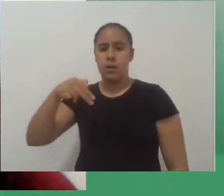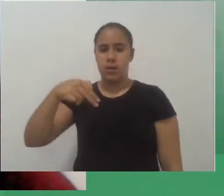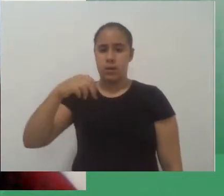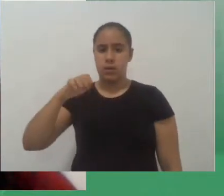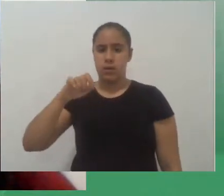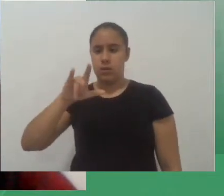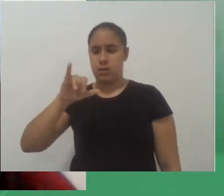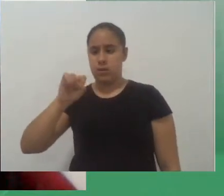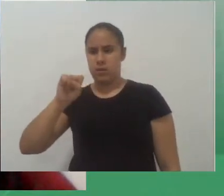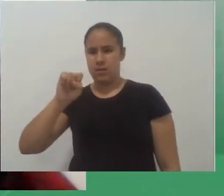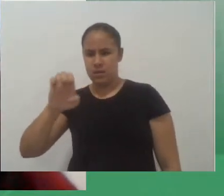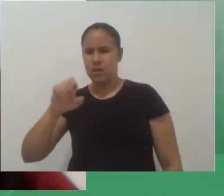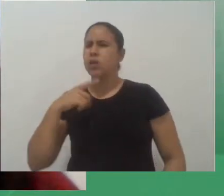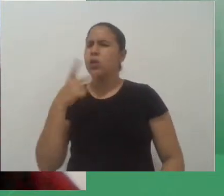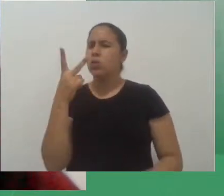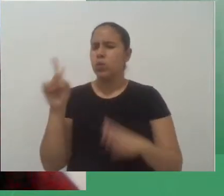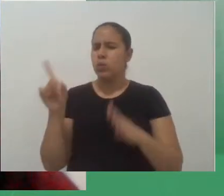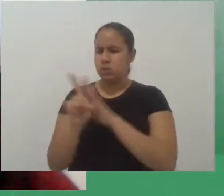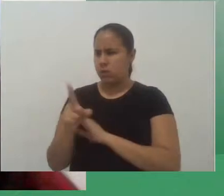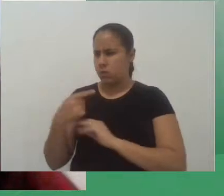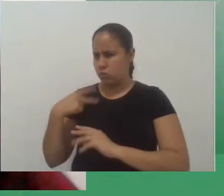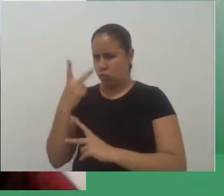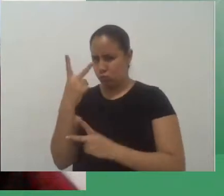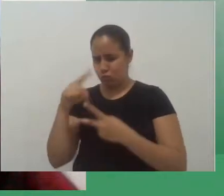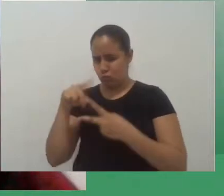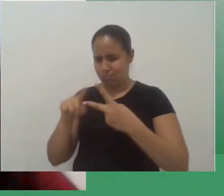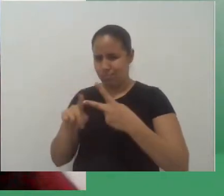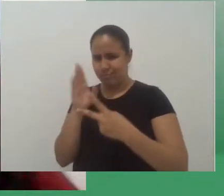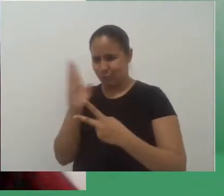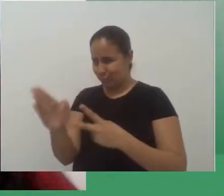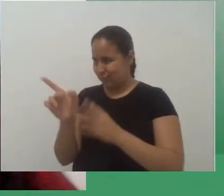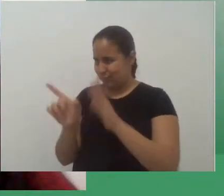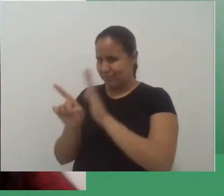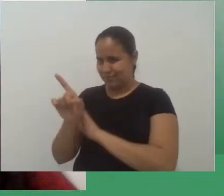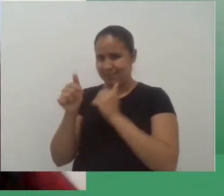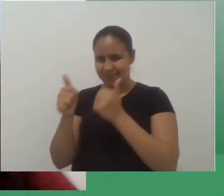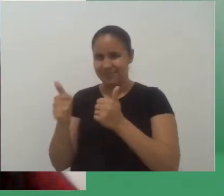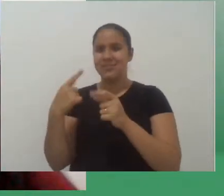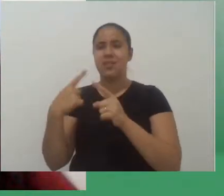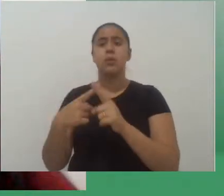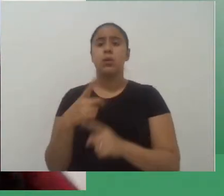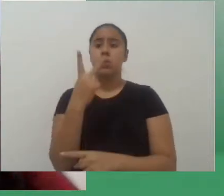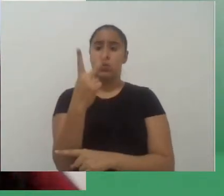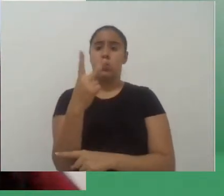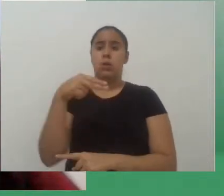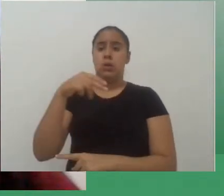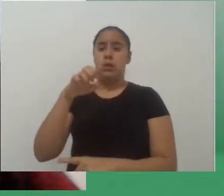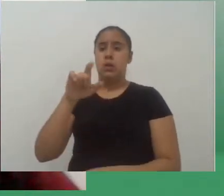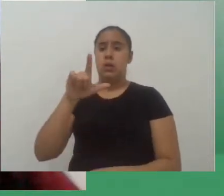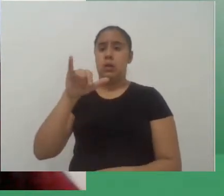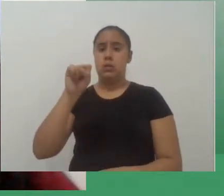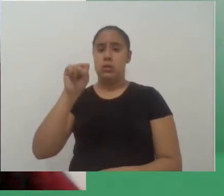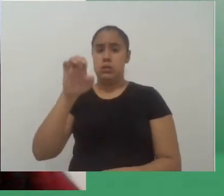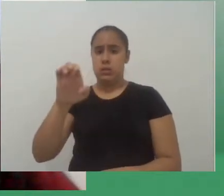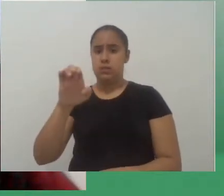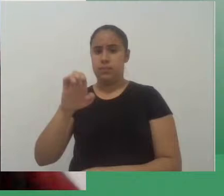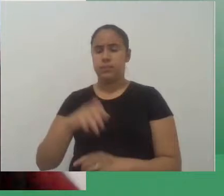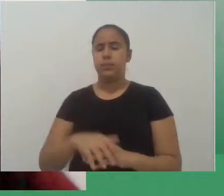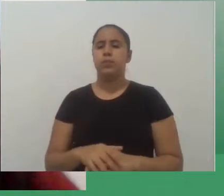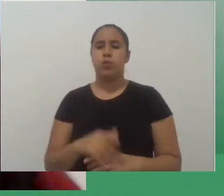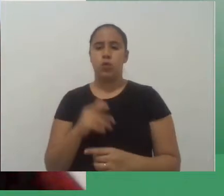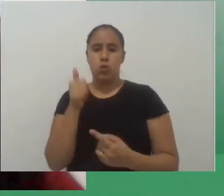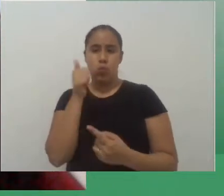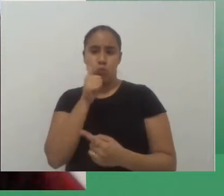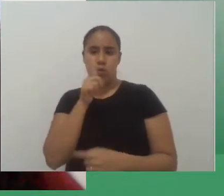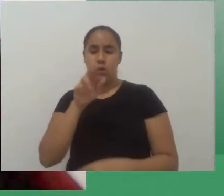fazer as duas juntas ok é porque tem duas perguntas direcionadas para ela é a Rose que